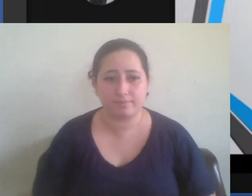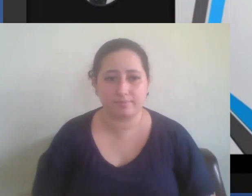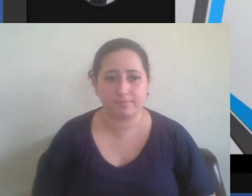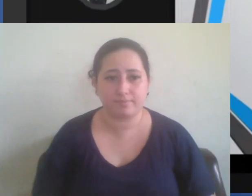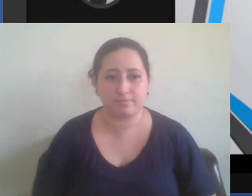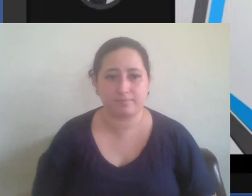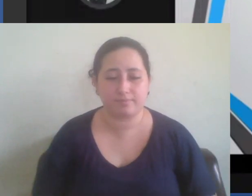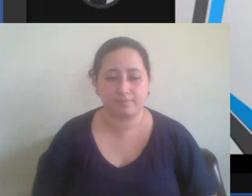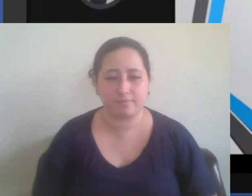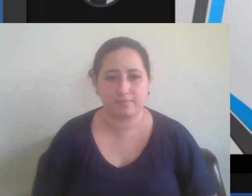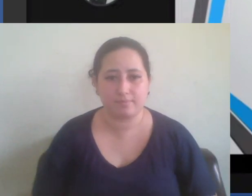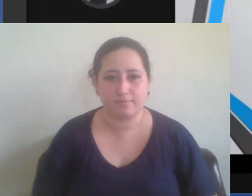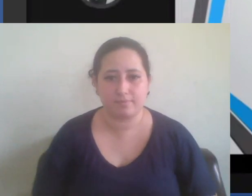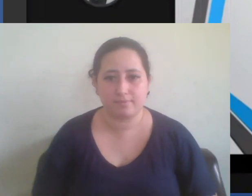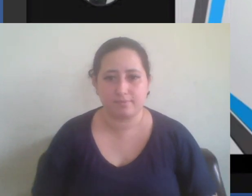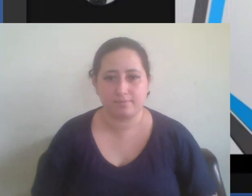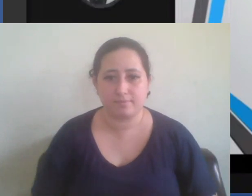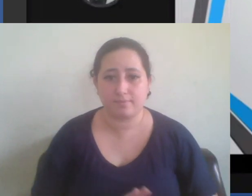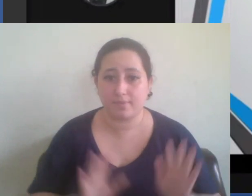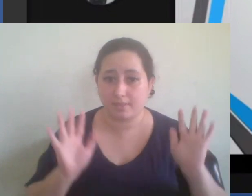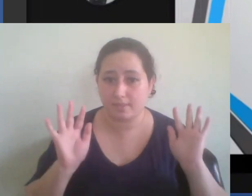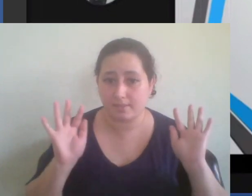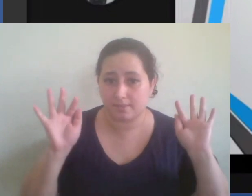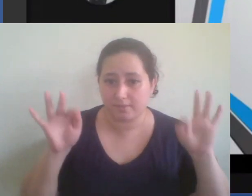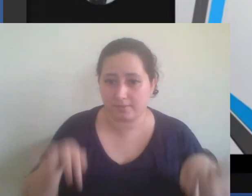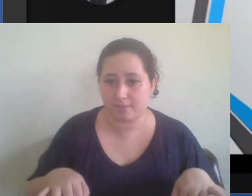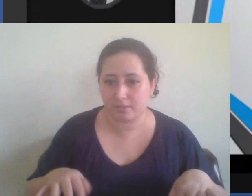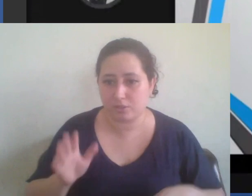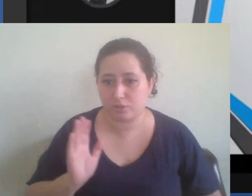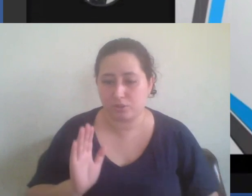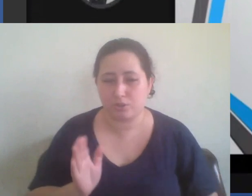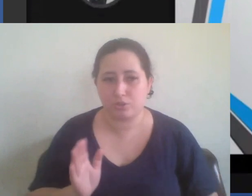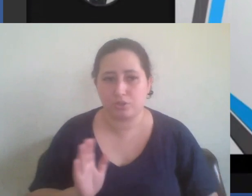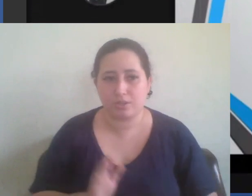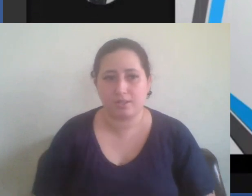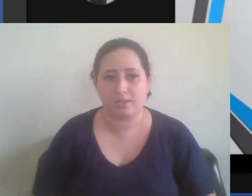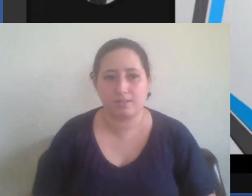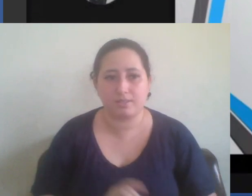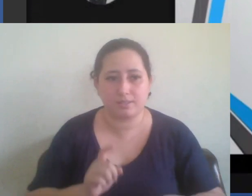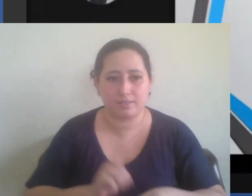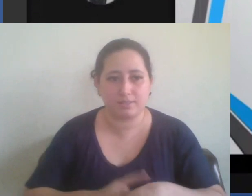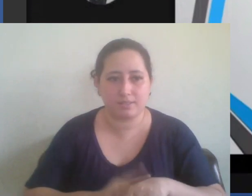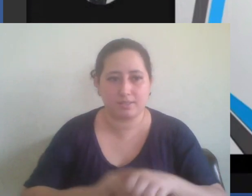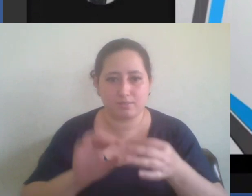e para finalizar porque já está bem longo o tempo